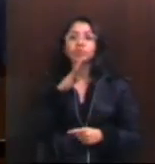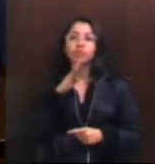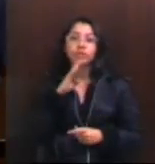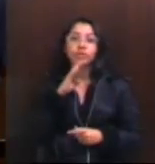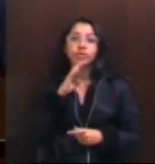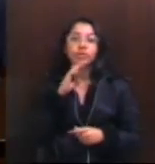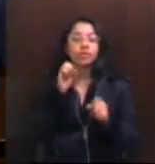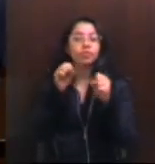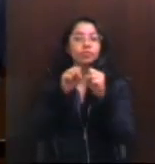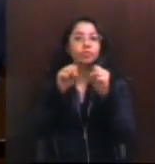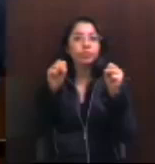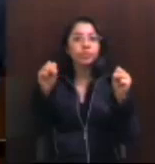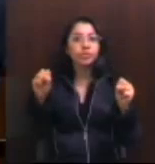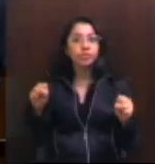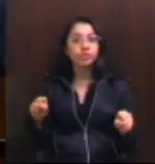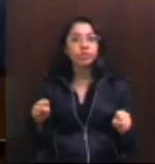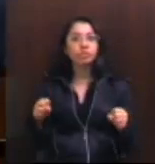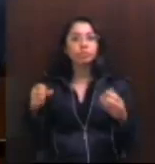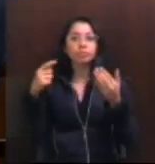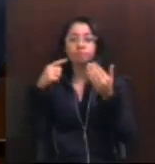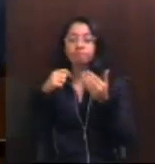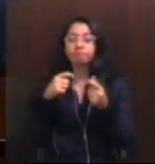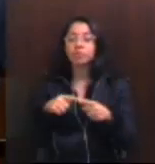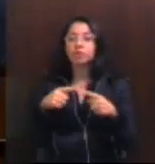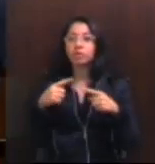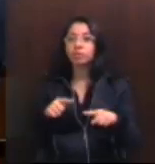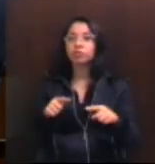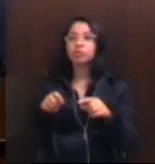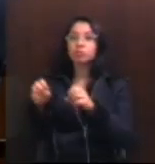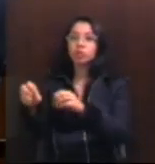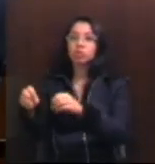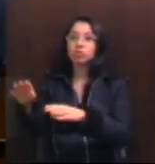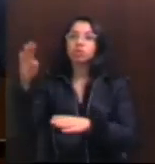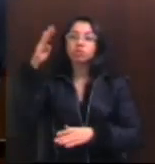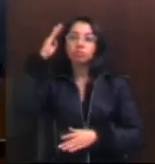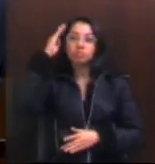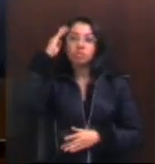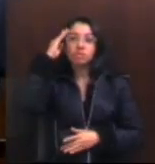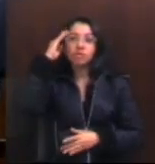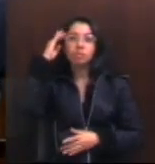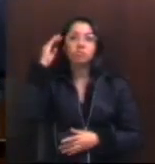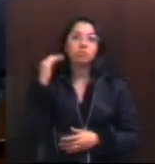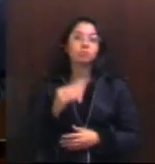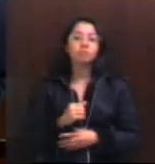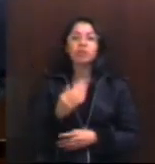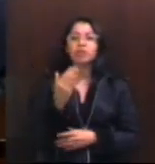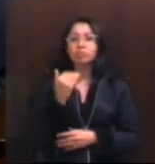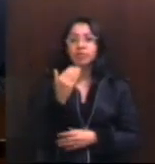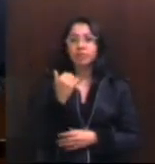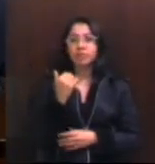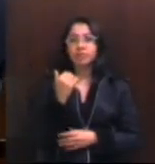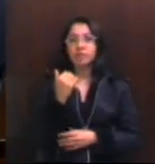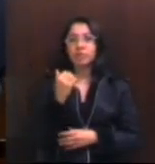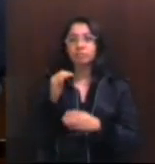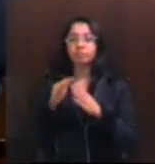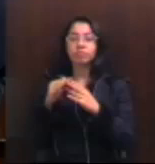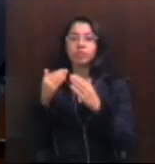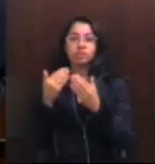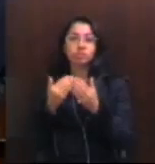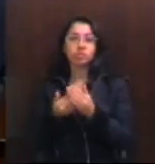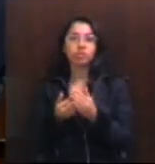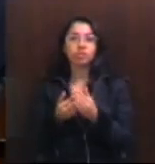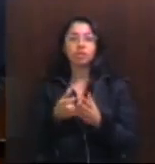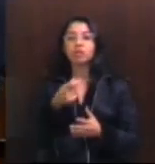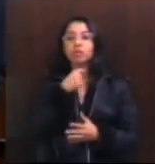sistema envolto na luta pela educação sabe que muitas das vezes a merenda e a alimentação no ambiente escolar é o que